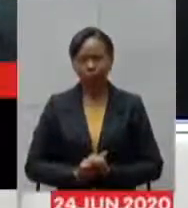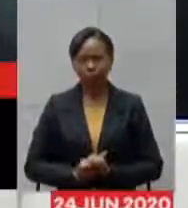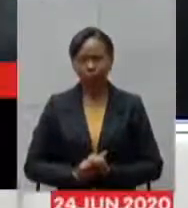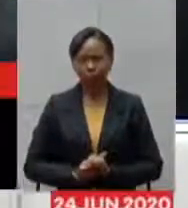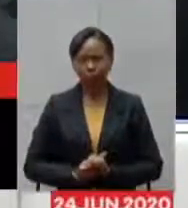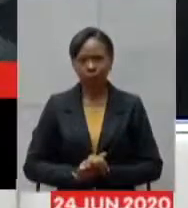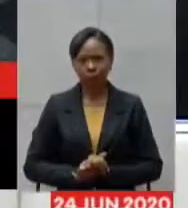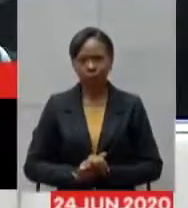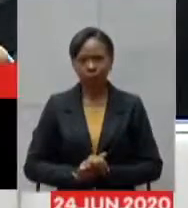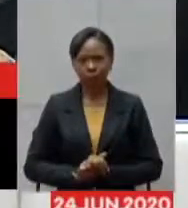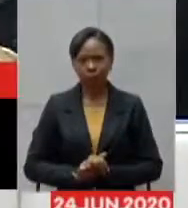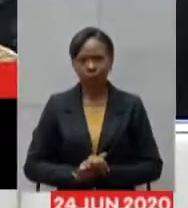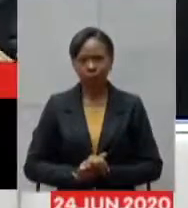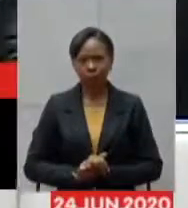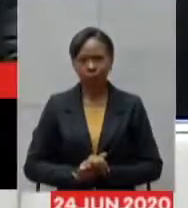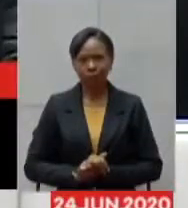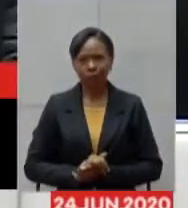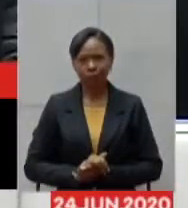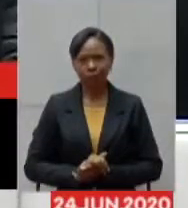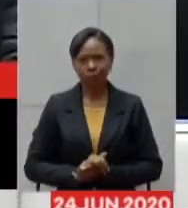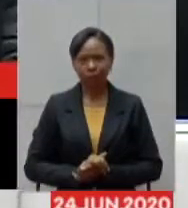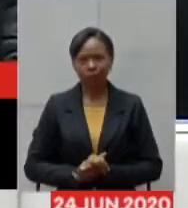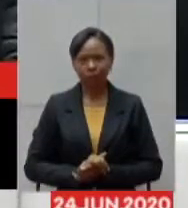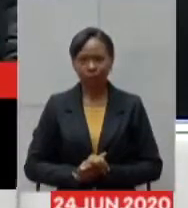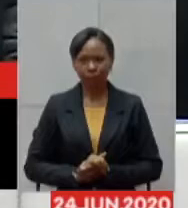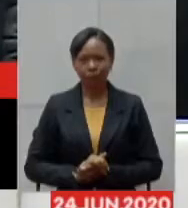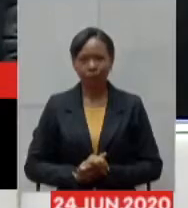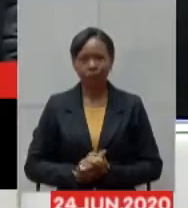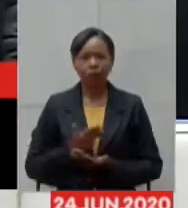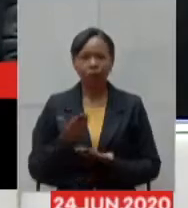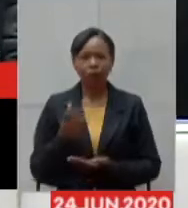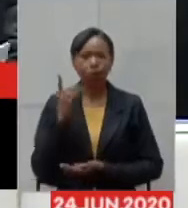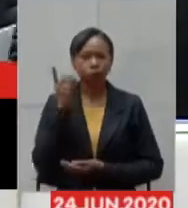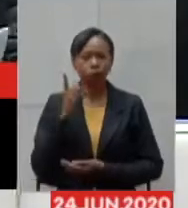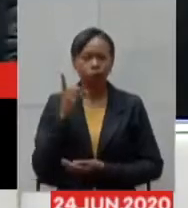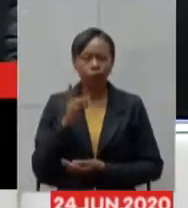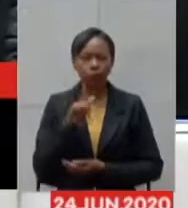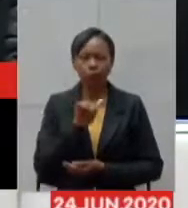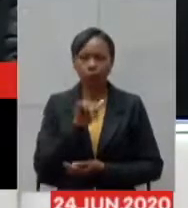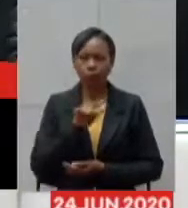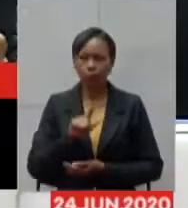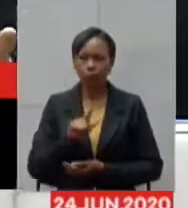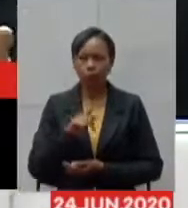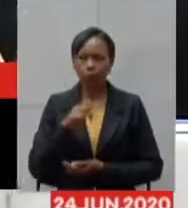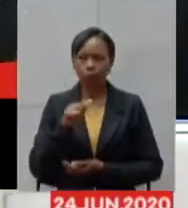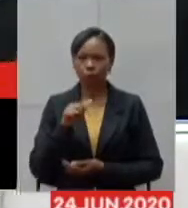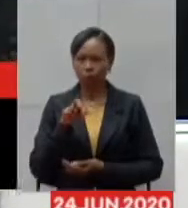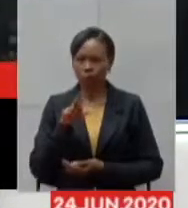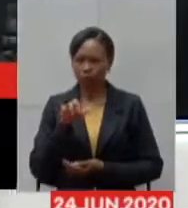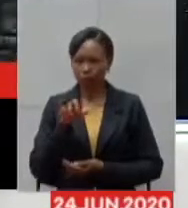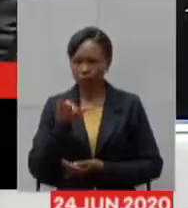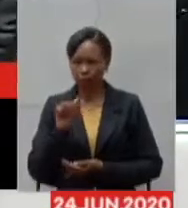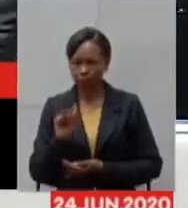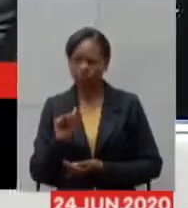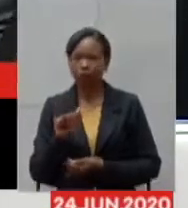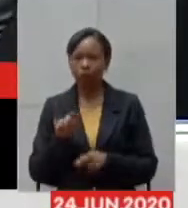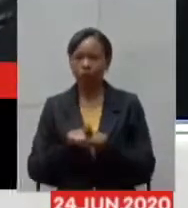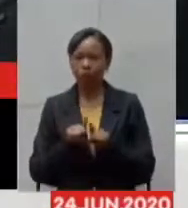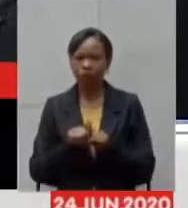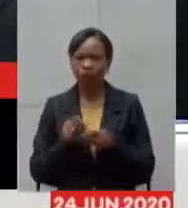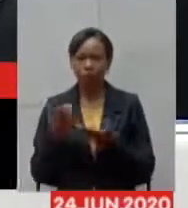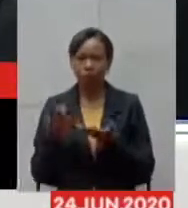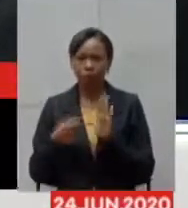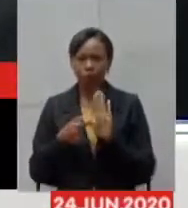muito obrigado deputado Gustavo também está presente o deputado Vil Pereira Gustavo Santana aqui em plenário com a